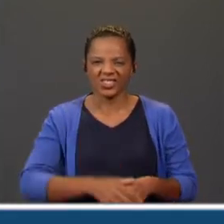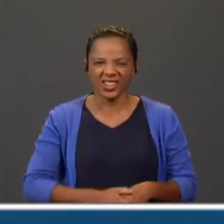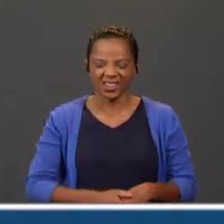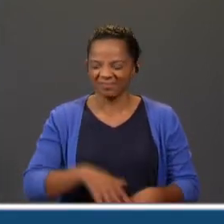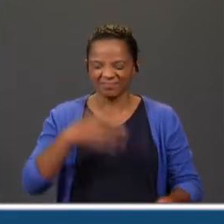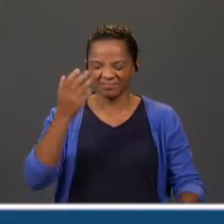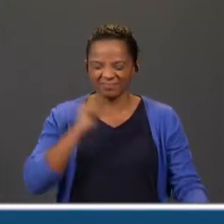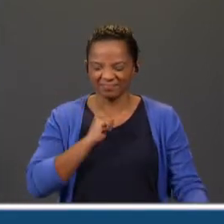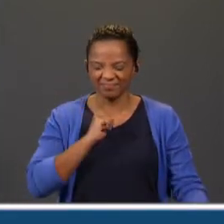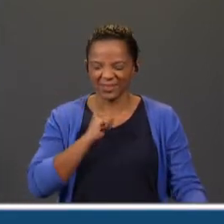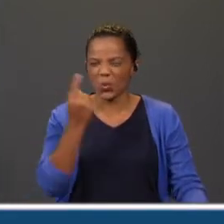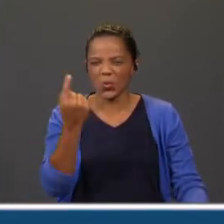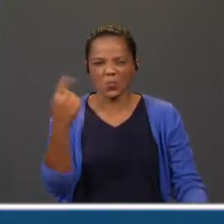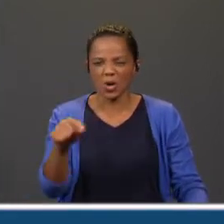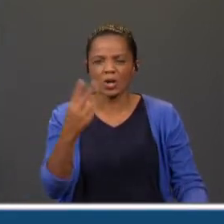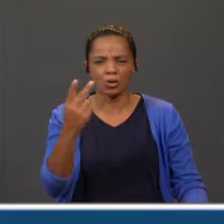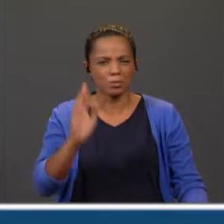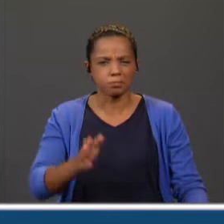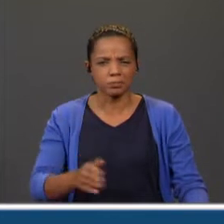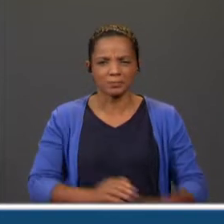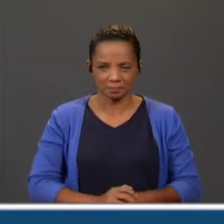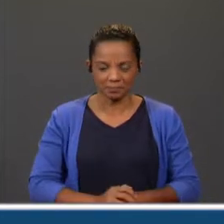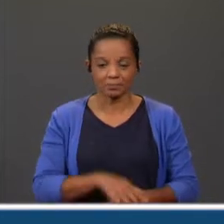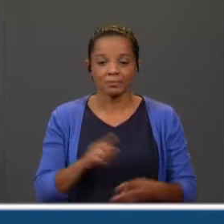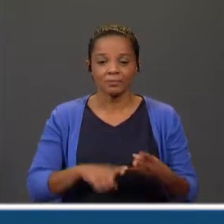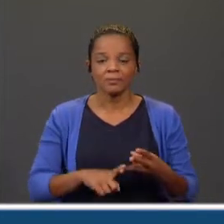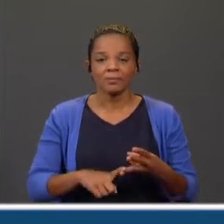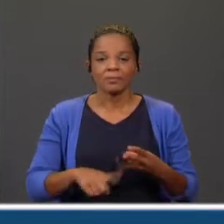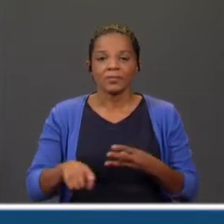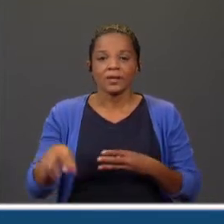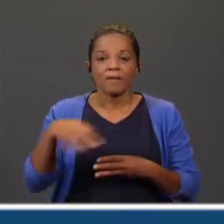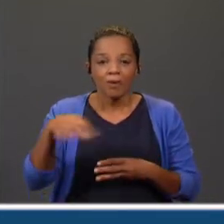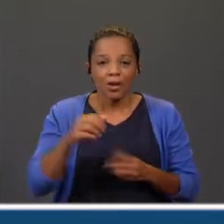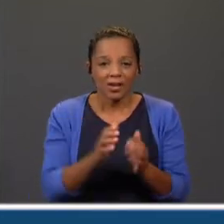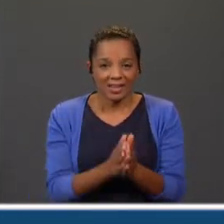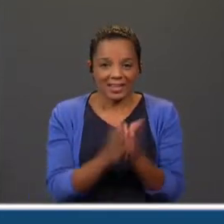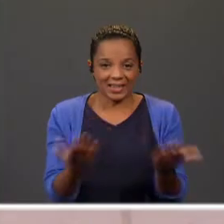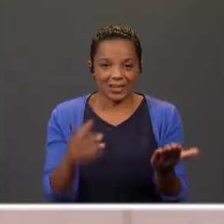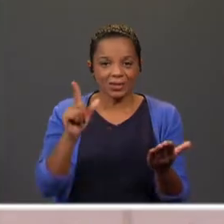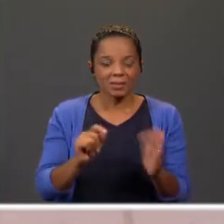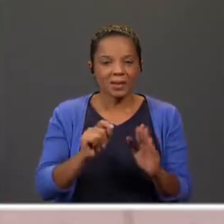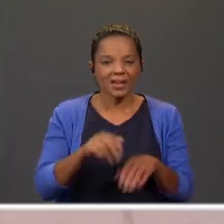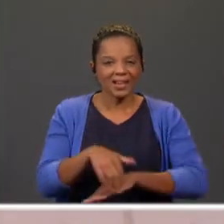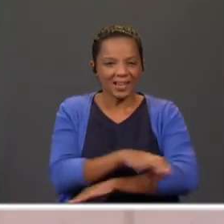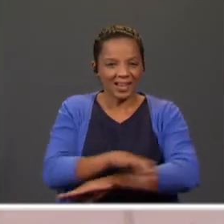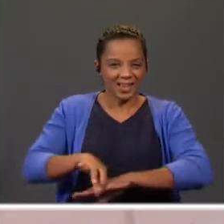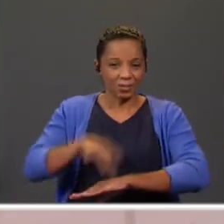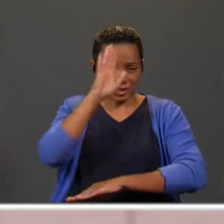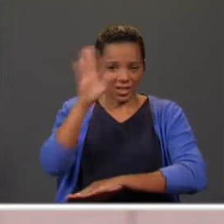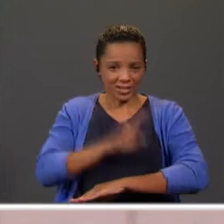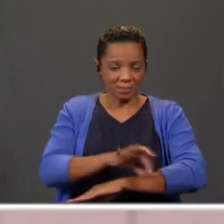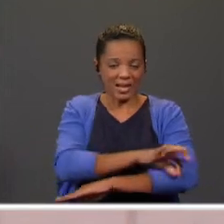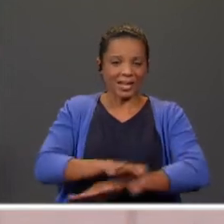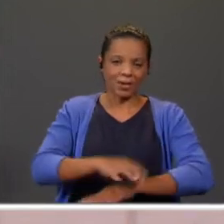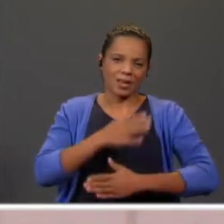não tinha. Basta só um, não precisa um de dois. A folha, o caderno e a régua. Já sabem, a régua é